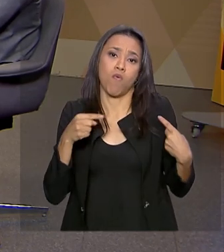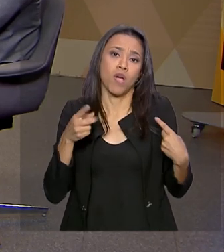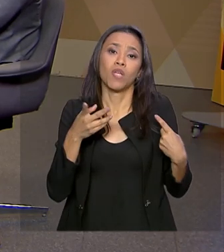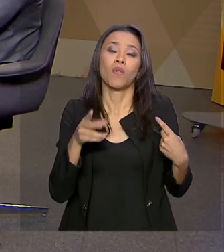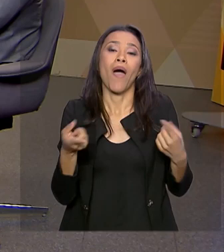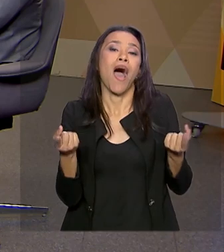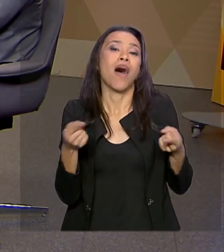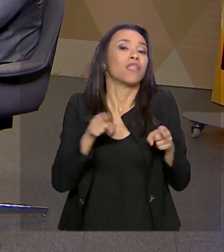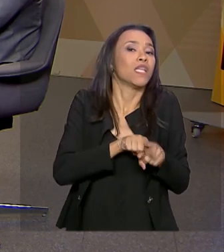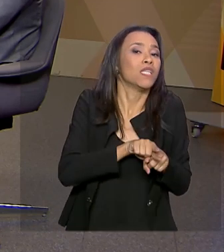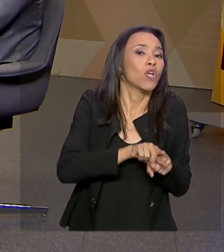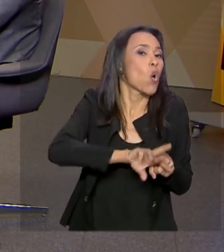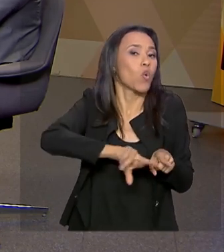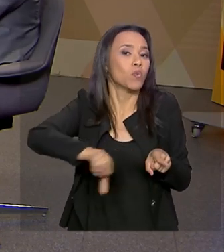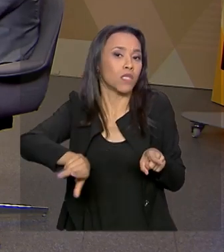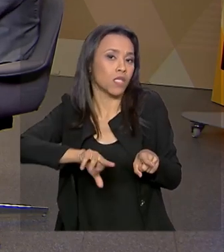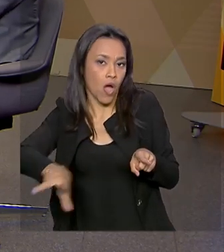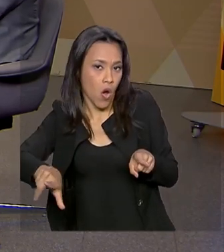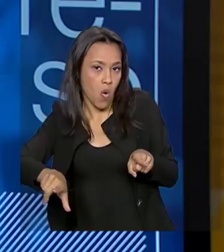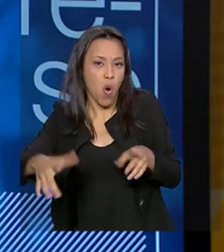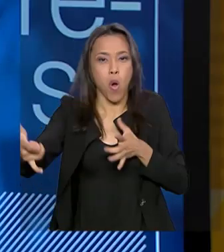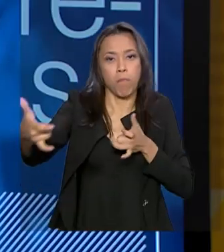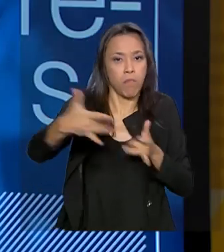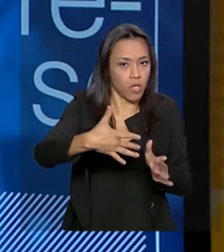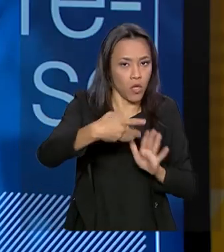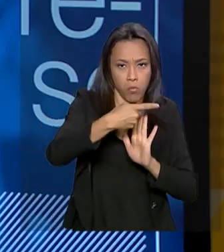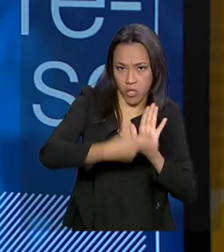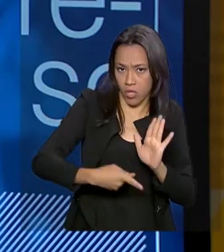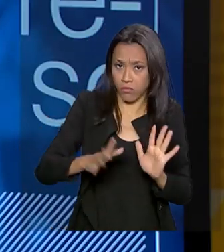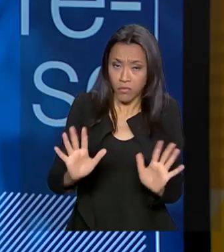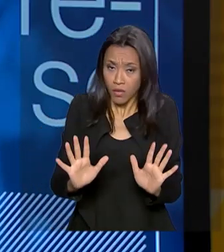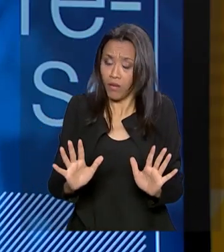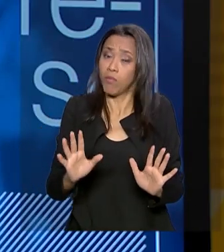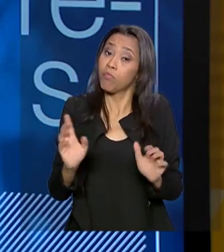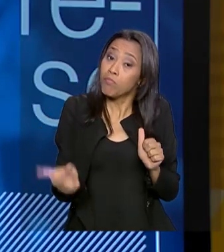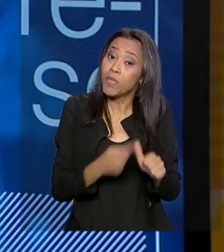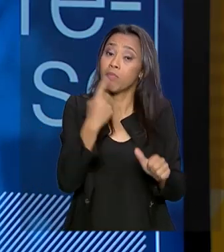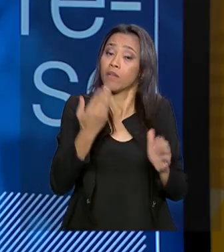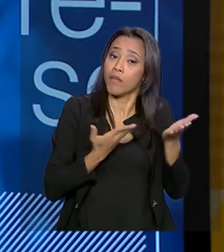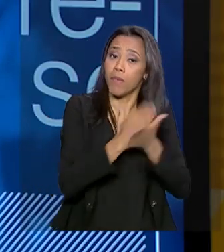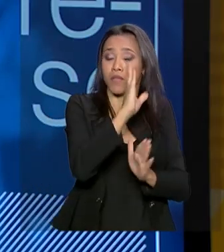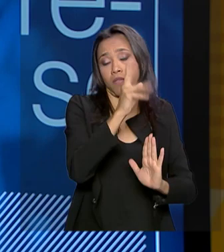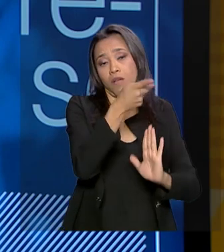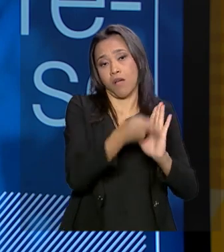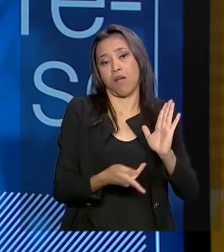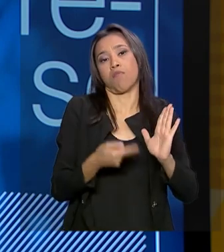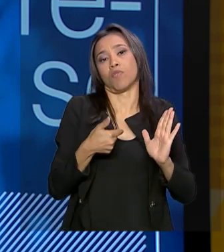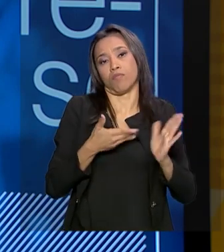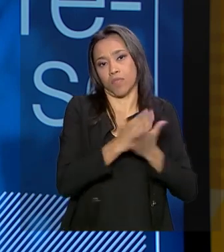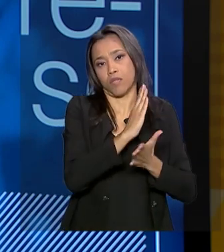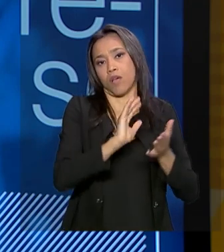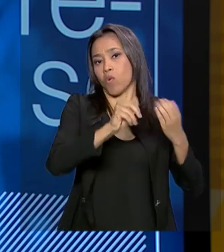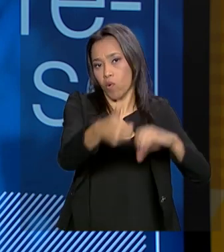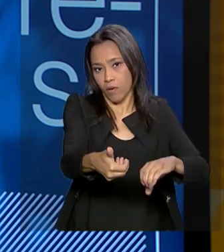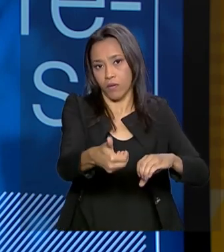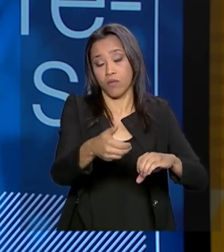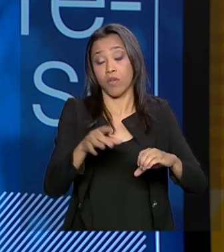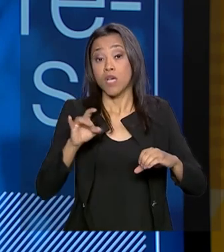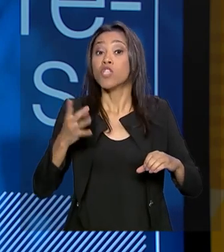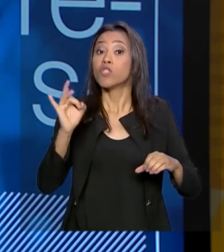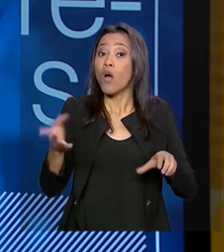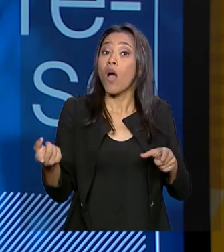aderir ou não o futuro e se rejeitar o projeto nesse momento, que precisa ser aprovado pelo Congresso Nacional. Só pode aderir a partir de